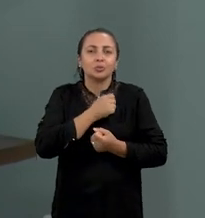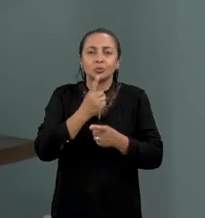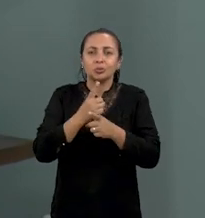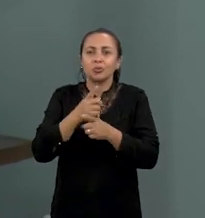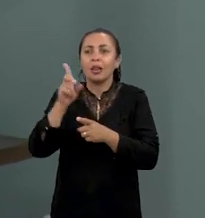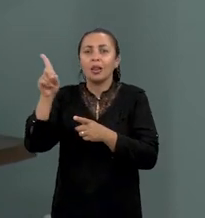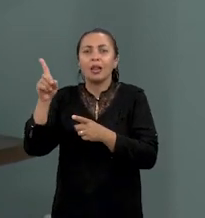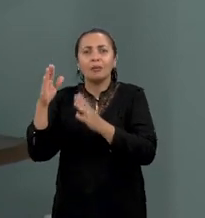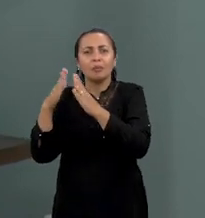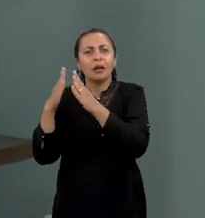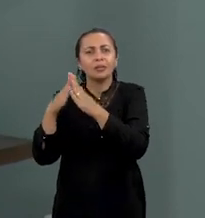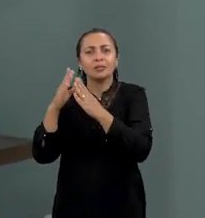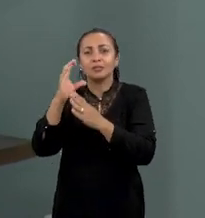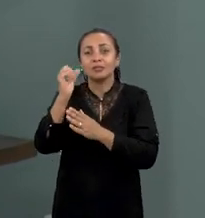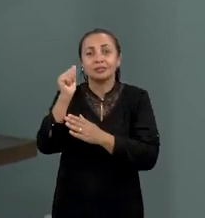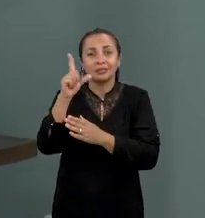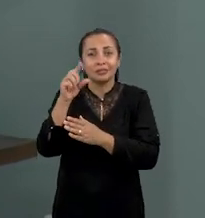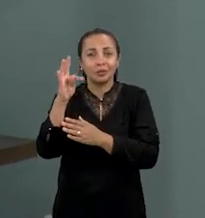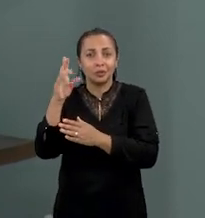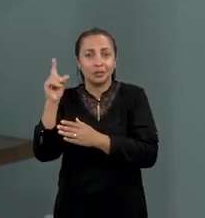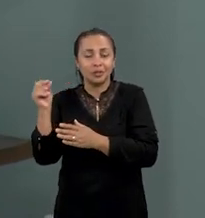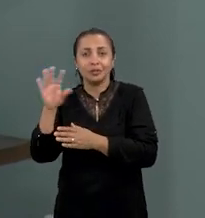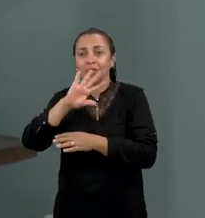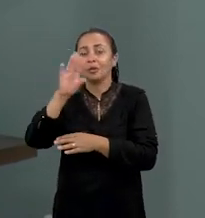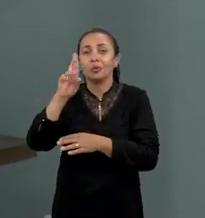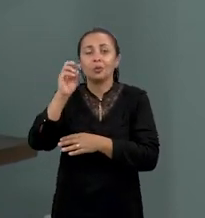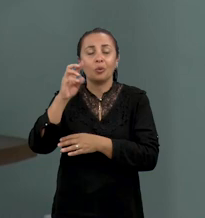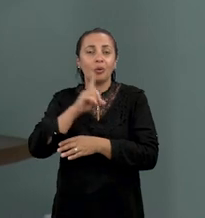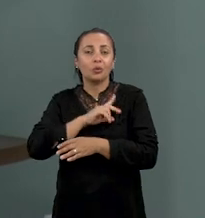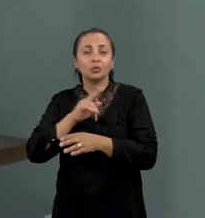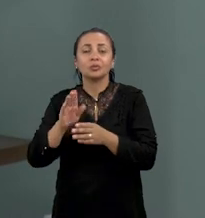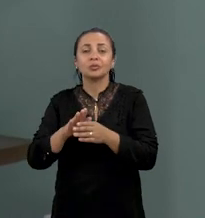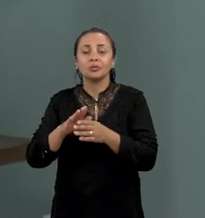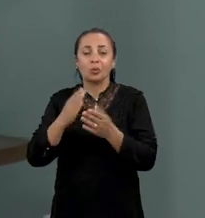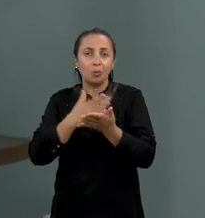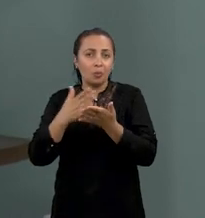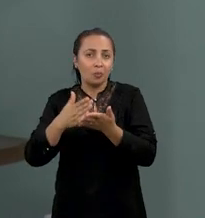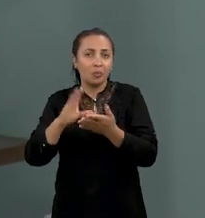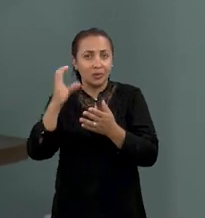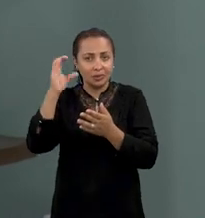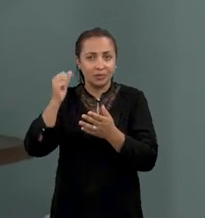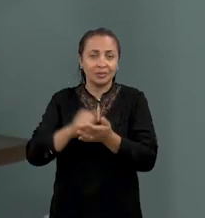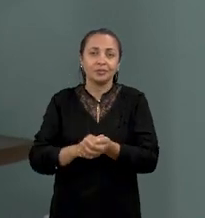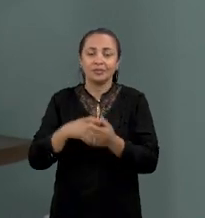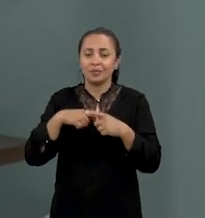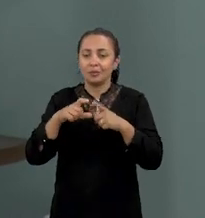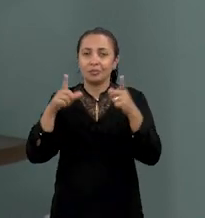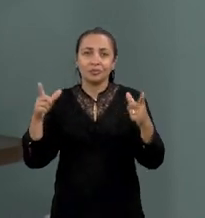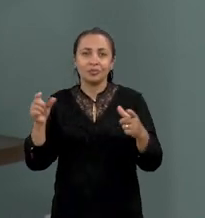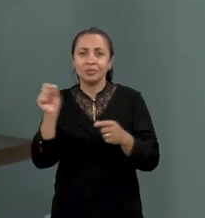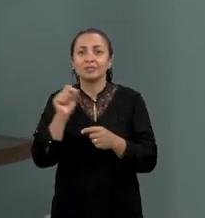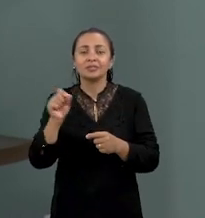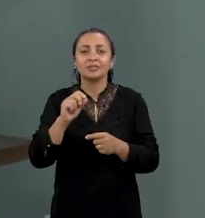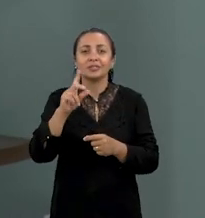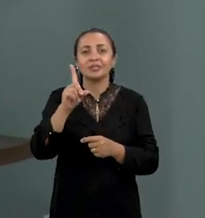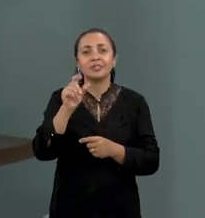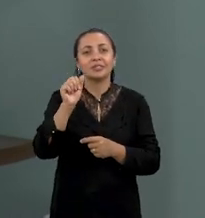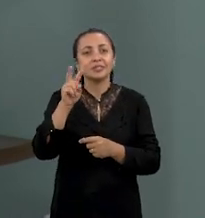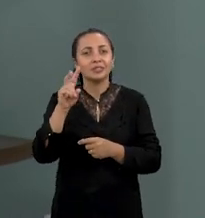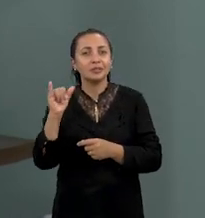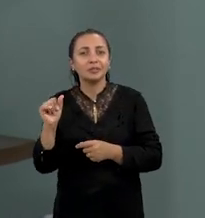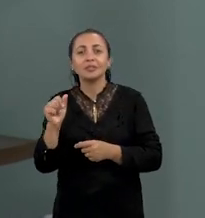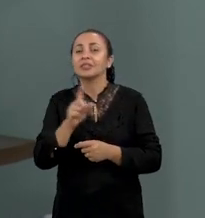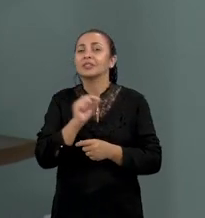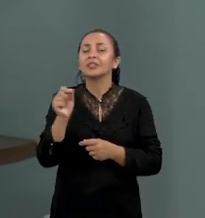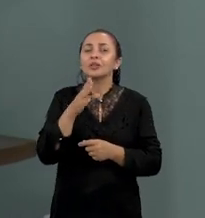lá, vizinho da Catolé do Rocha, onde o nosso projeto de iniciação científica tem uma abrangência. Quem é Davi Paixão?